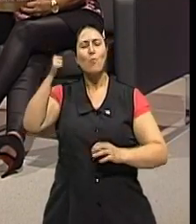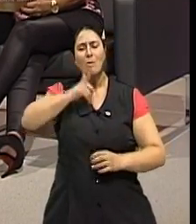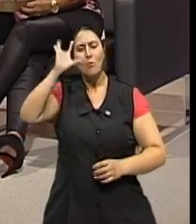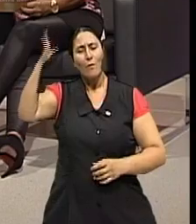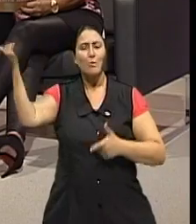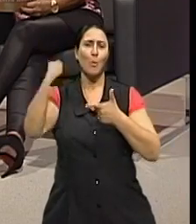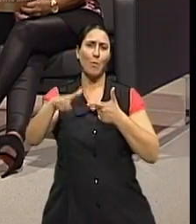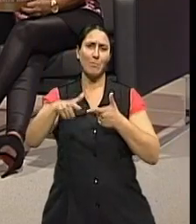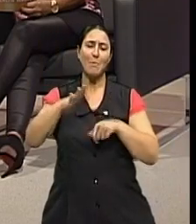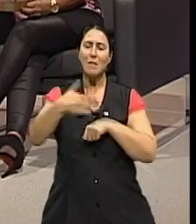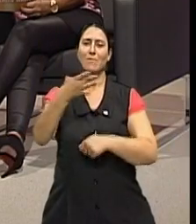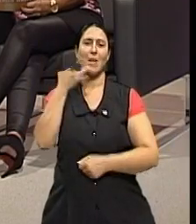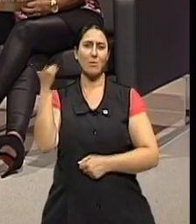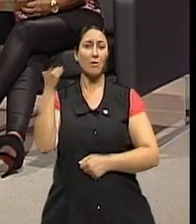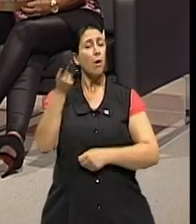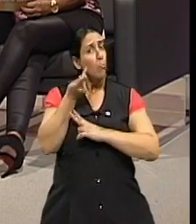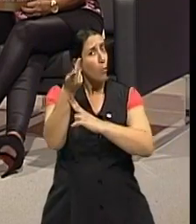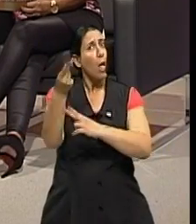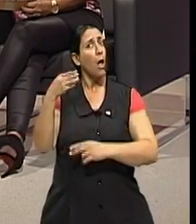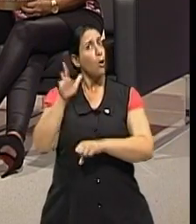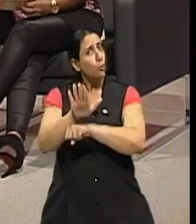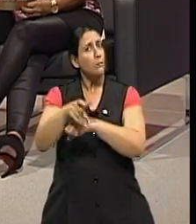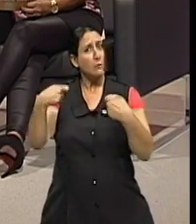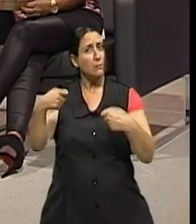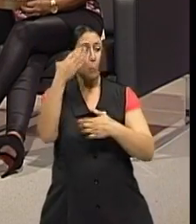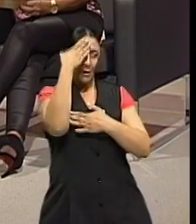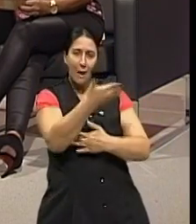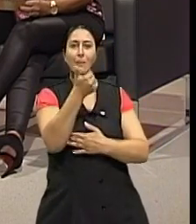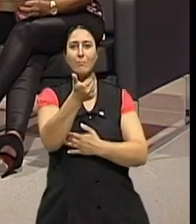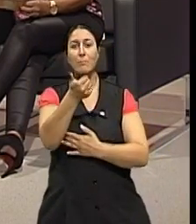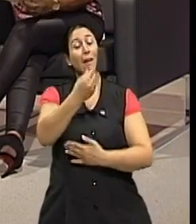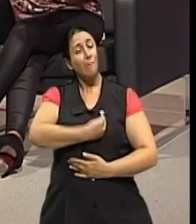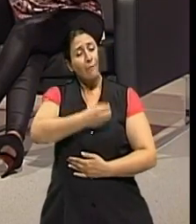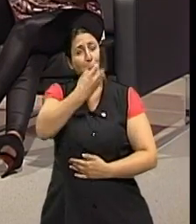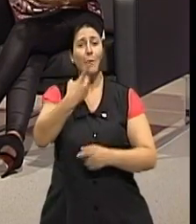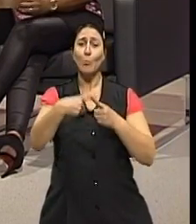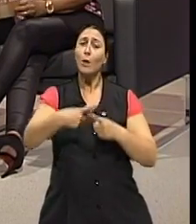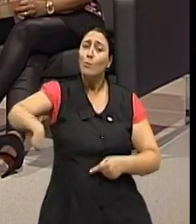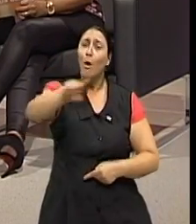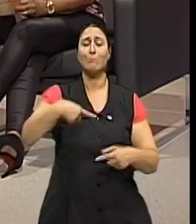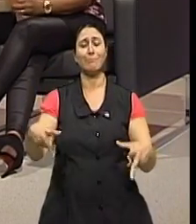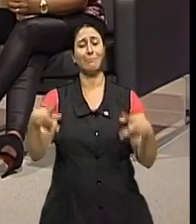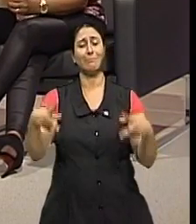muito mais facilmente. Busque ajuda quando necessário. Muito obrigada, doutor. E viva bem, porque a gente merece, né? Tchau.